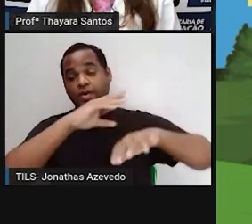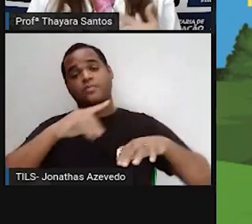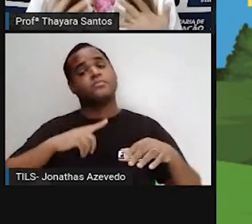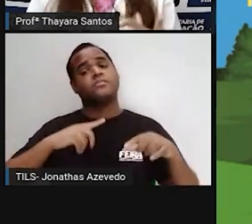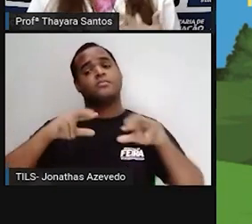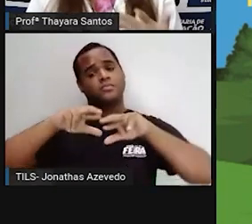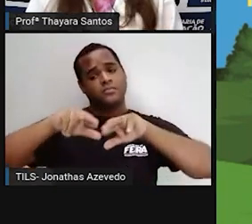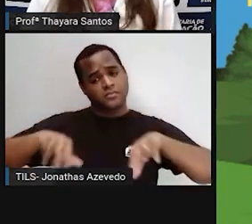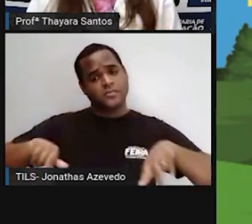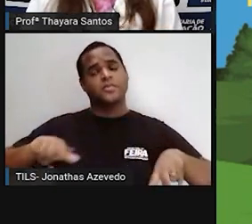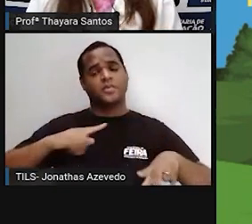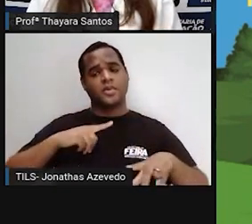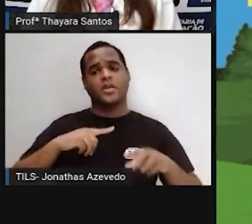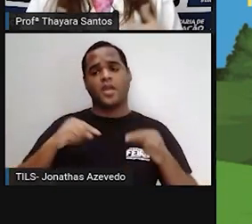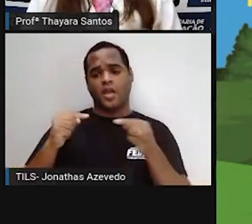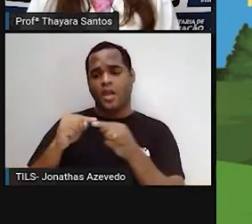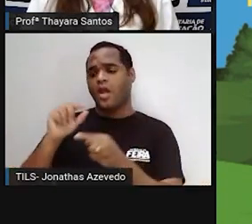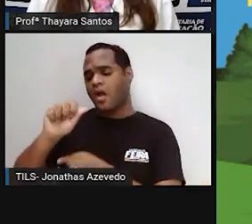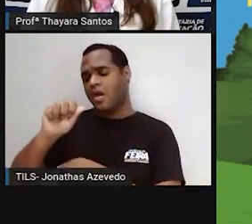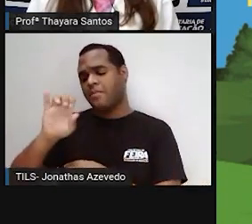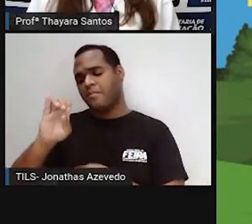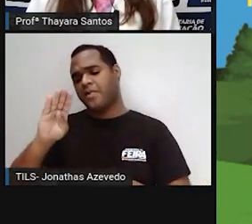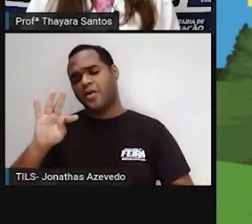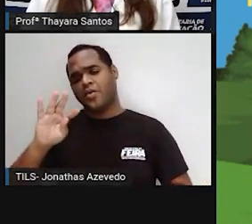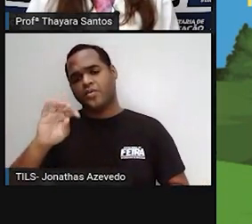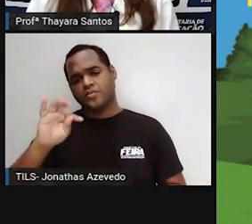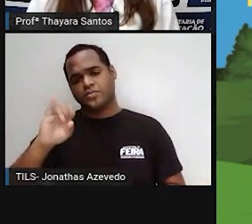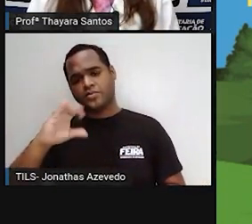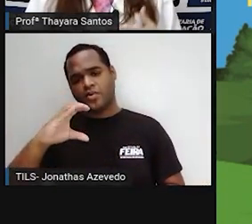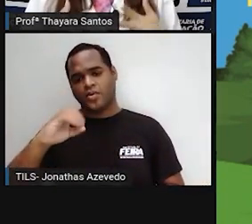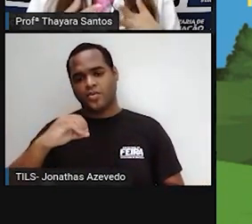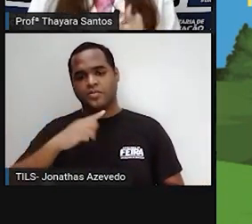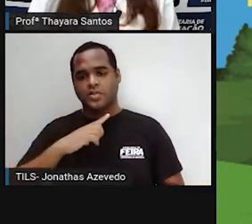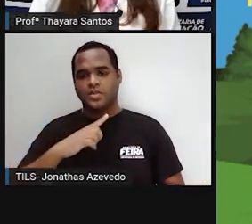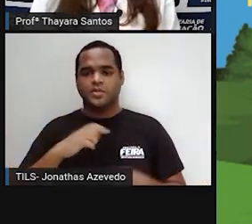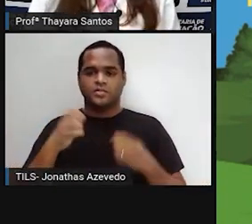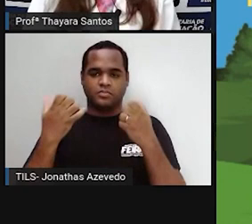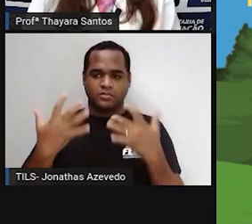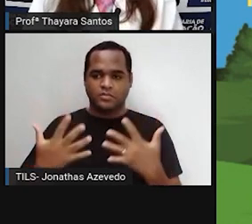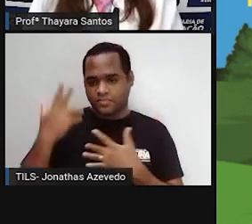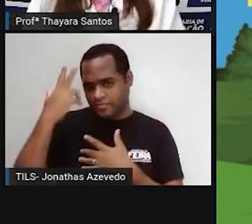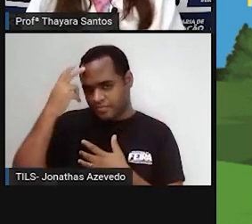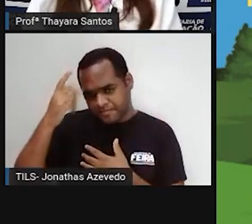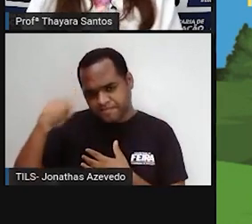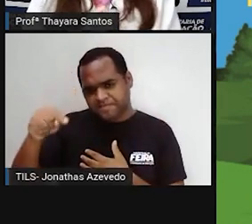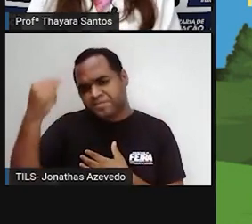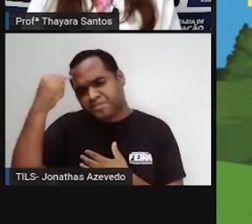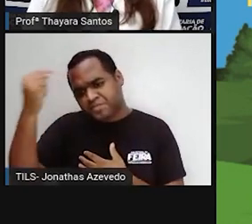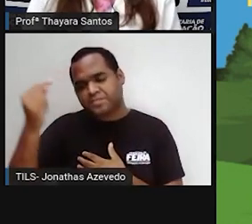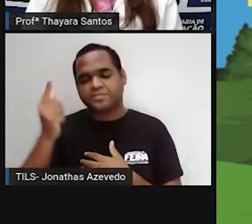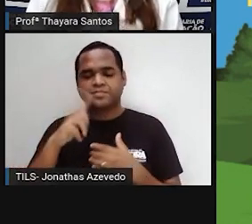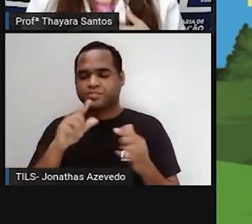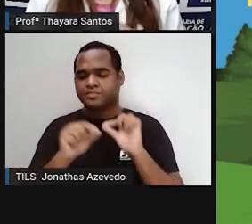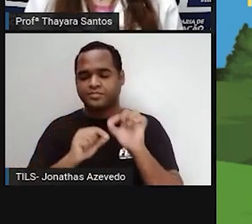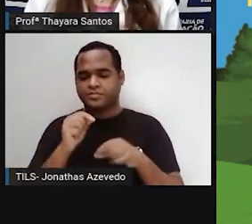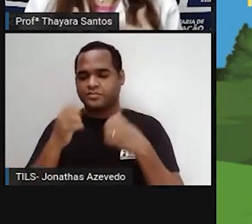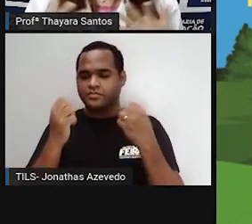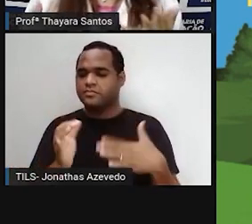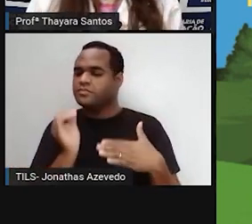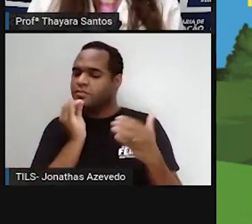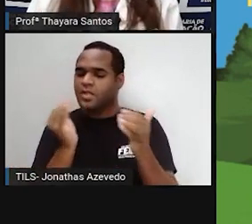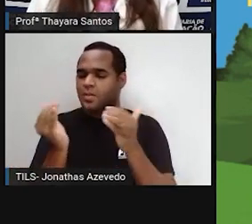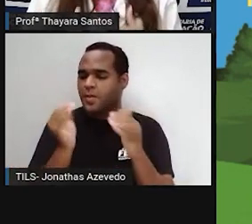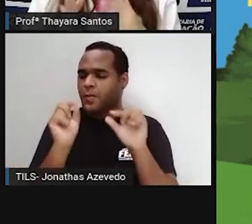são fatores abióticos que fazem parte daquele ecossistema natural. Só que a gente tem que pensar o seguinte, se, por exemplo, eu pegar